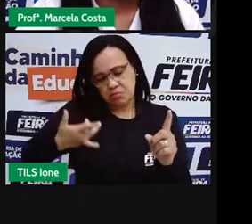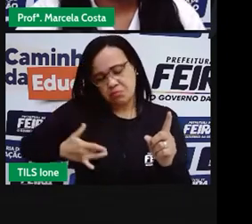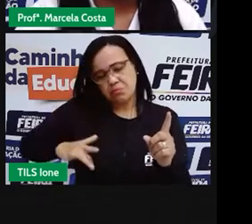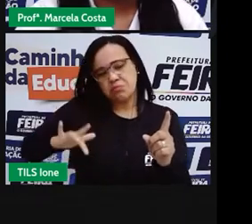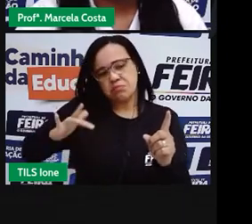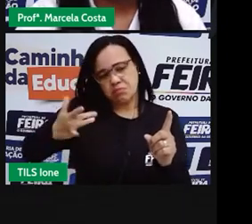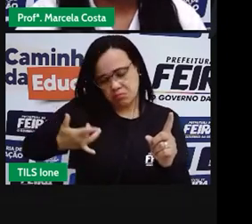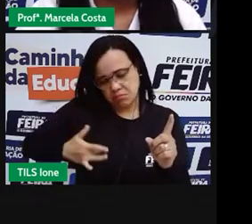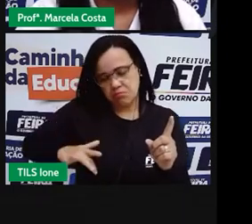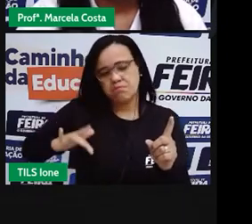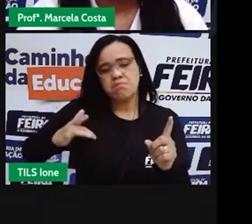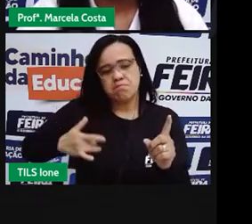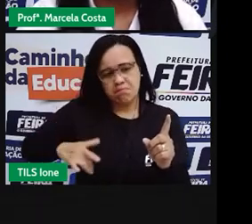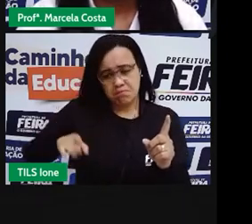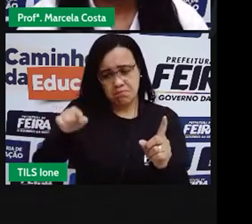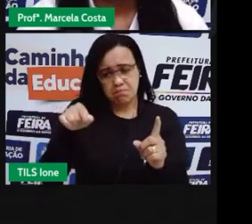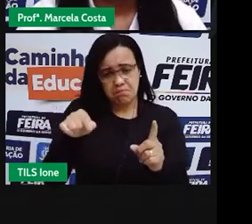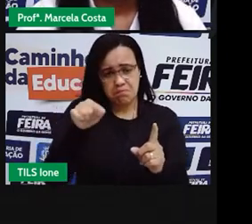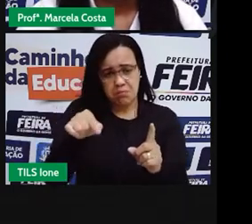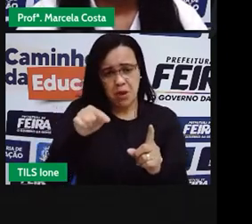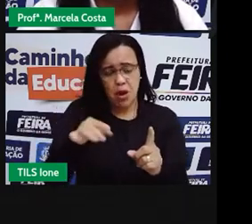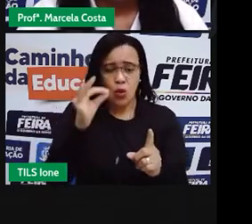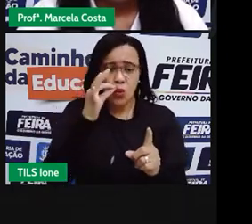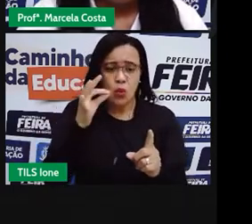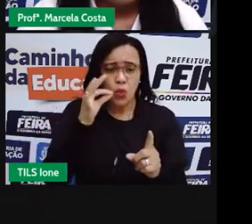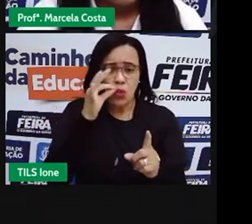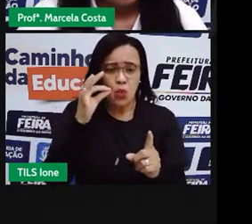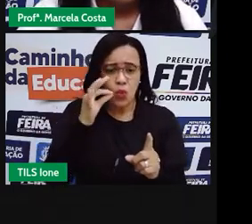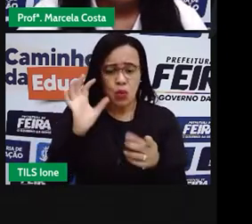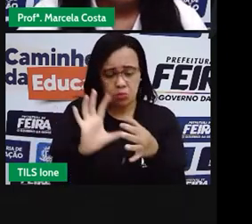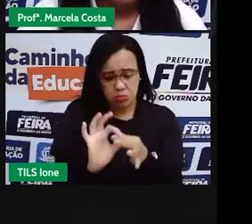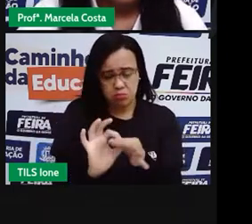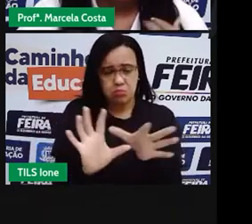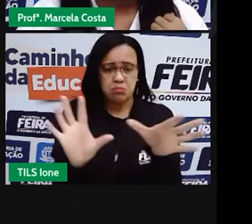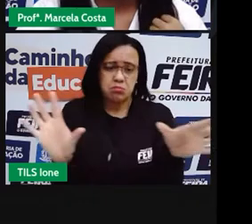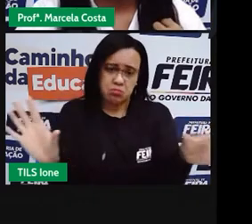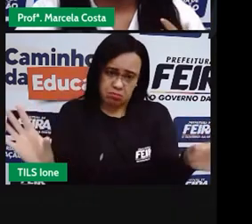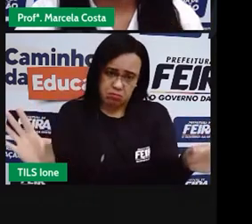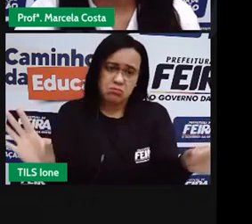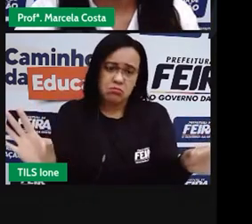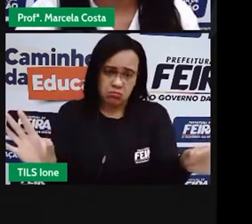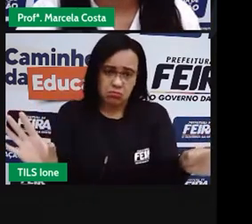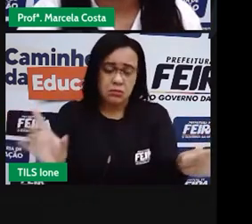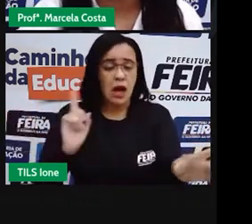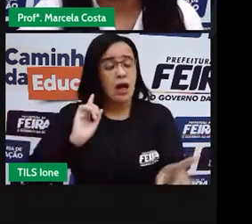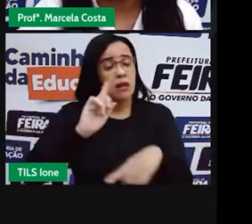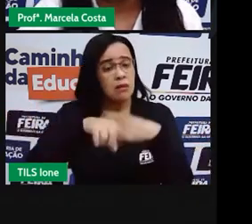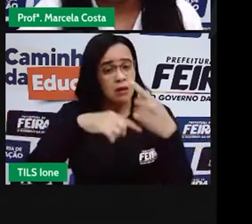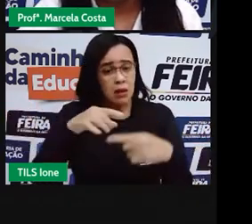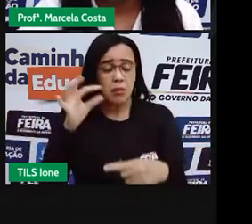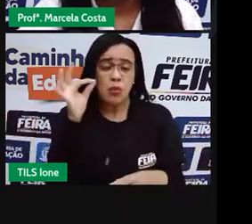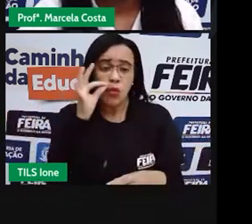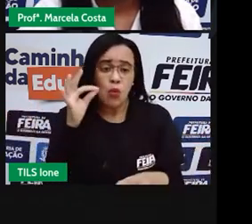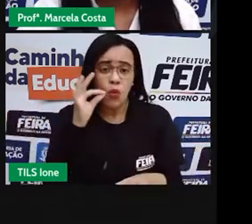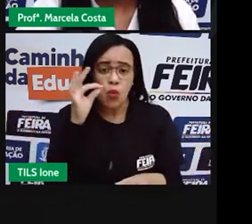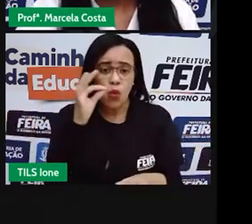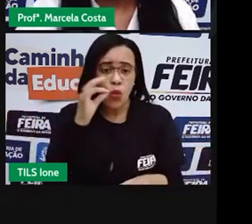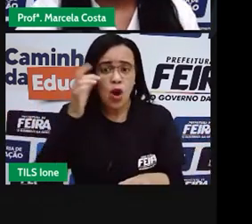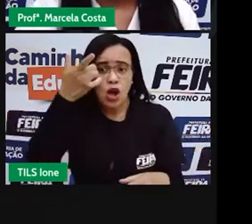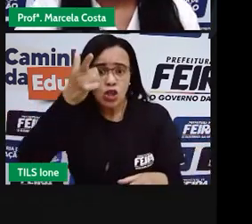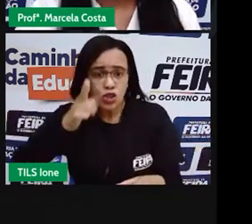rato. Deixou ele ir. Ele fez uma boa ação. E depois, o rato retribuiu.